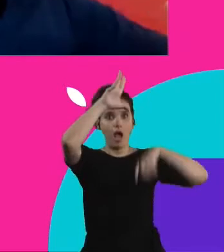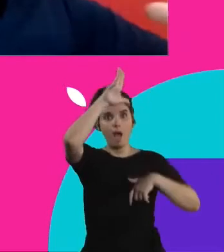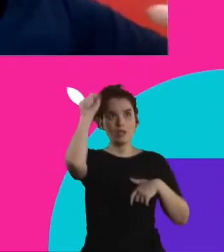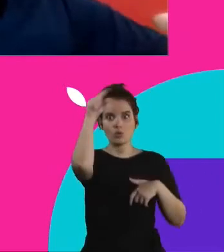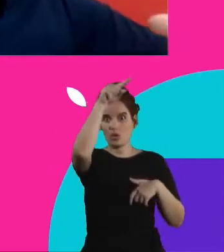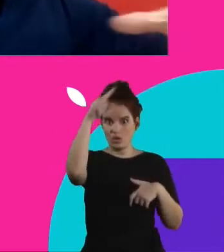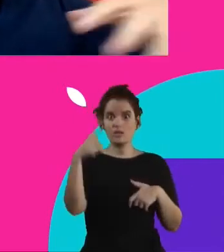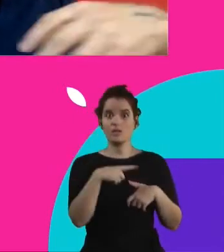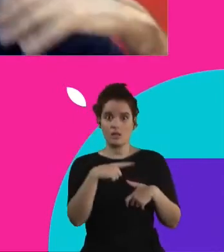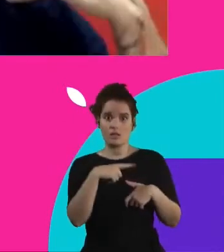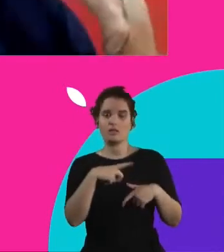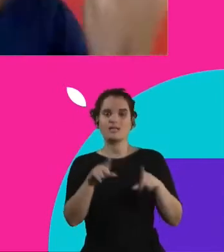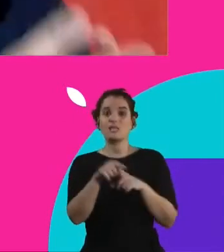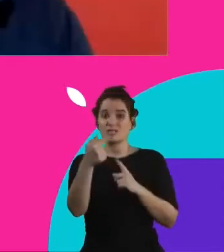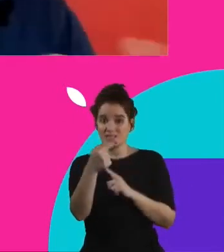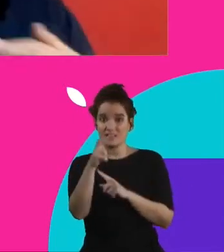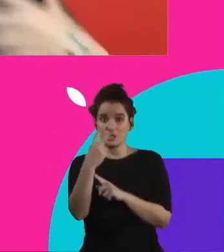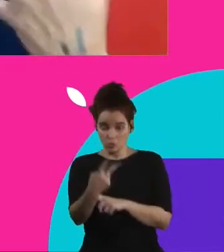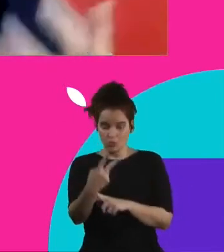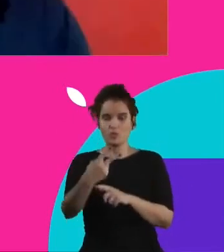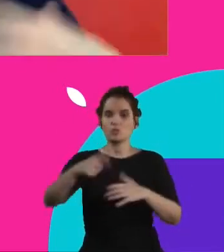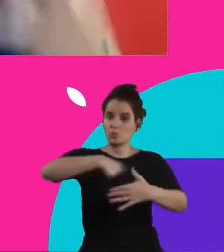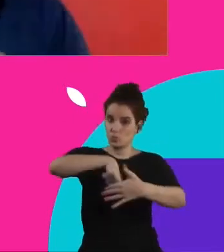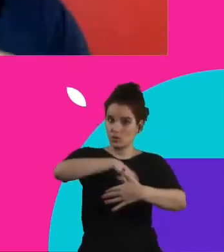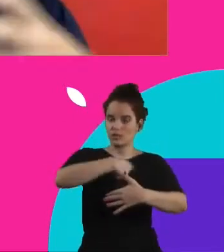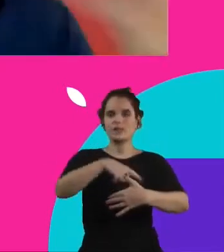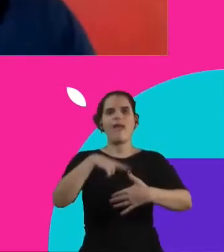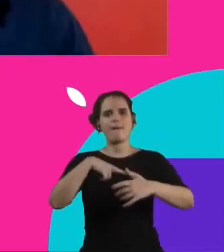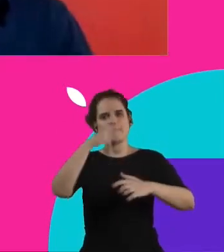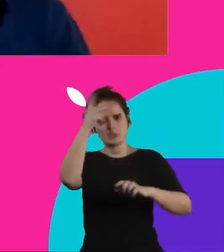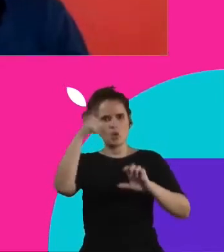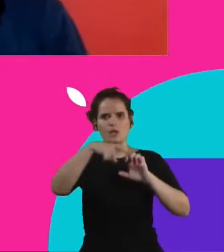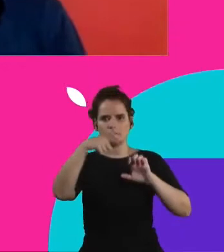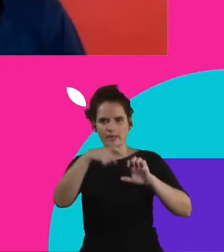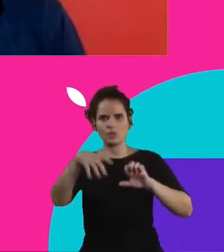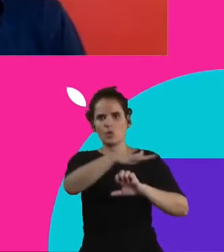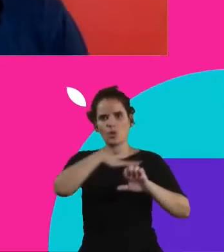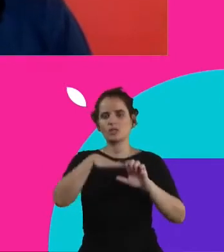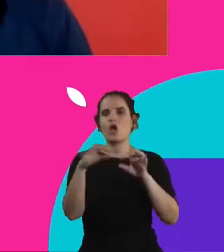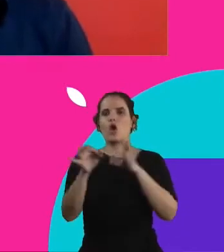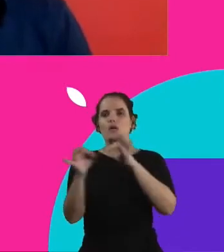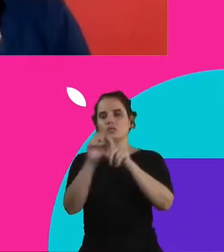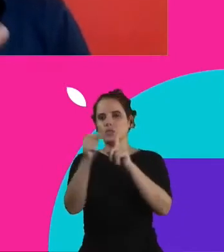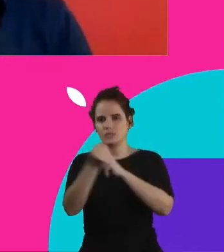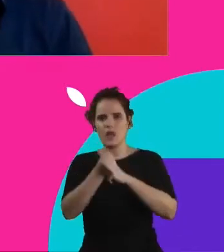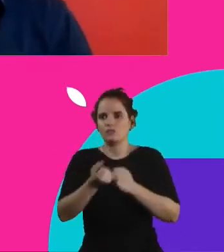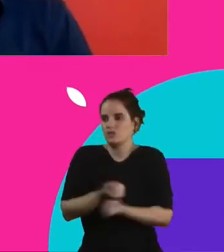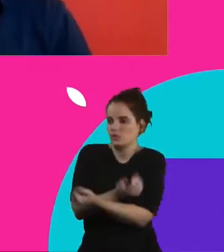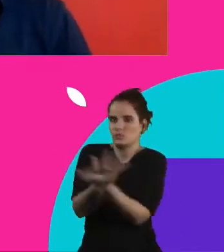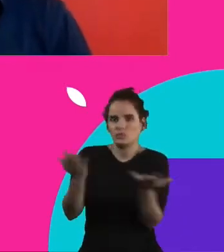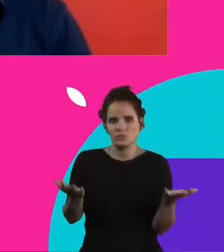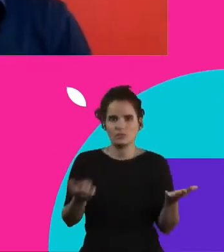72 cozinhas, onde são empreendedoras, empreendedores, cozinheiros e outras organizações sociais, distribuindo juntos